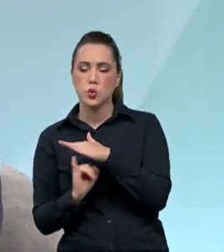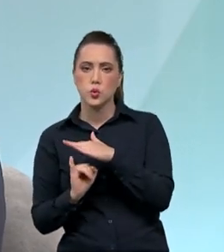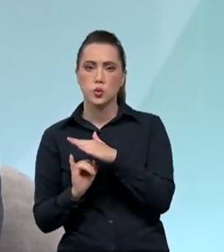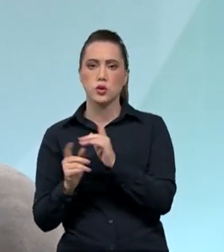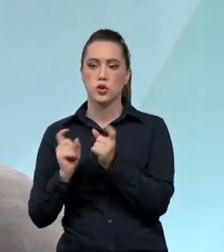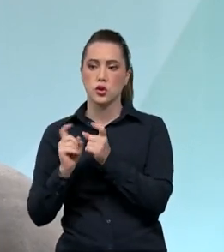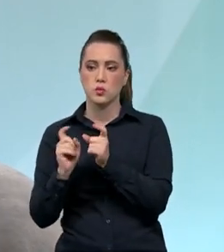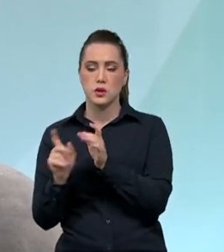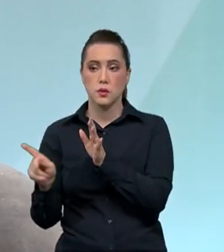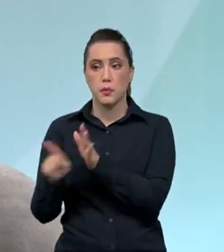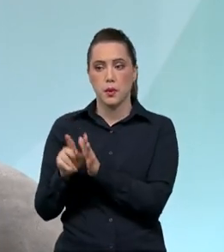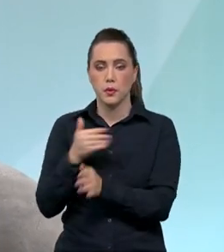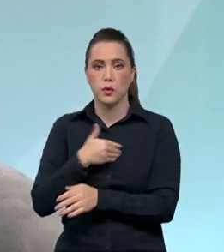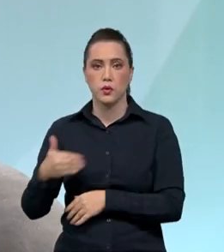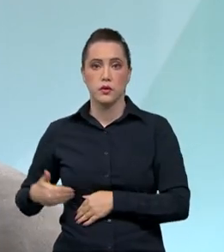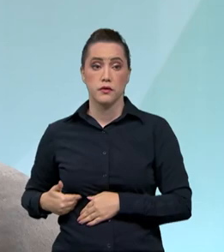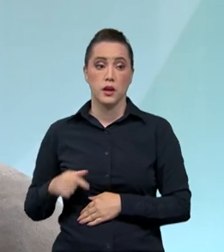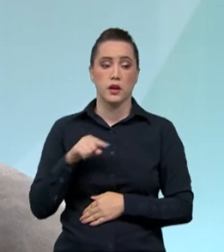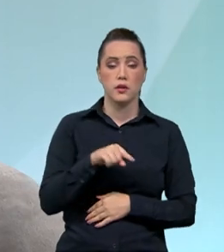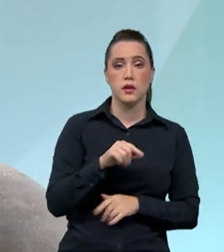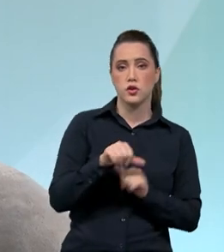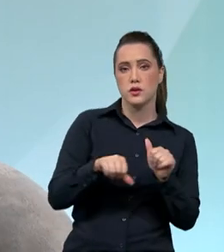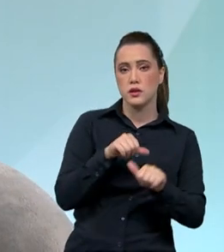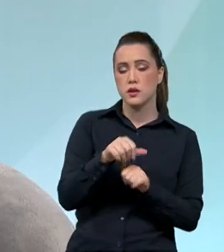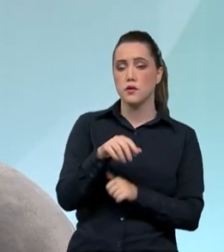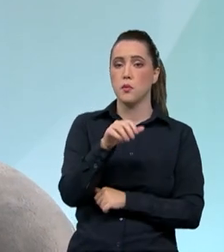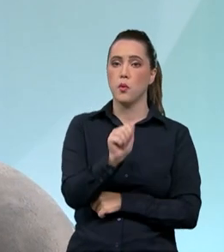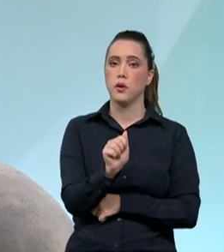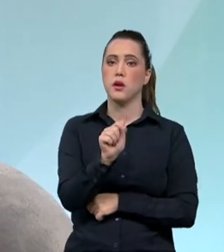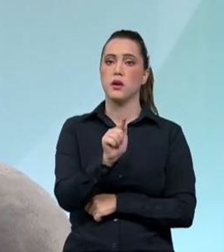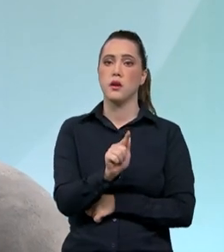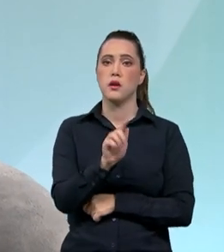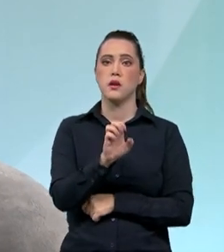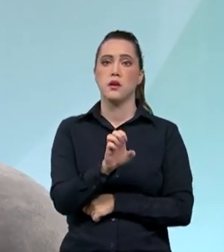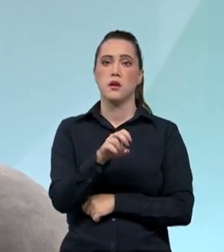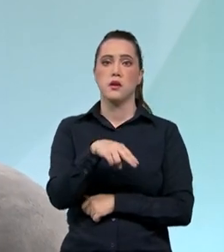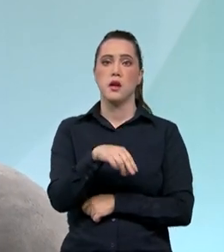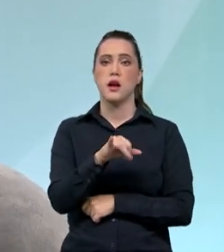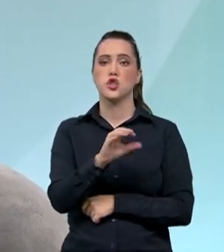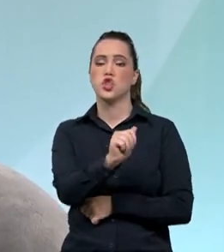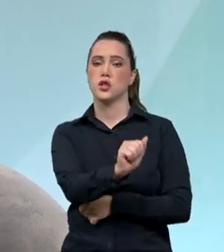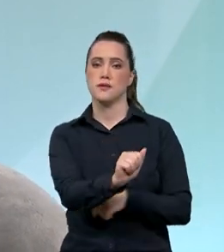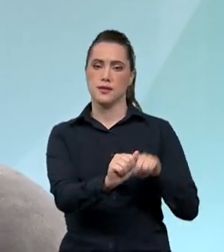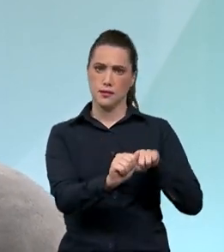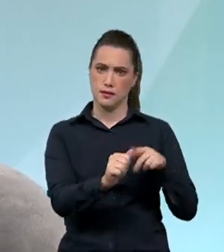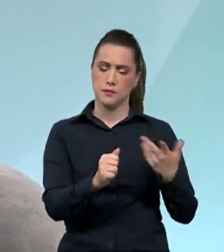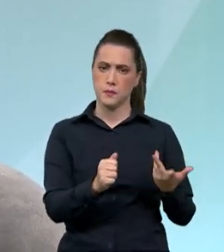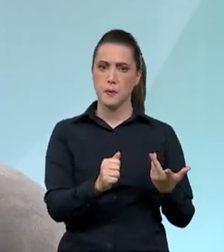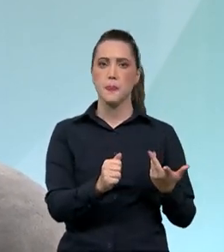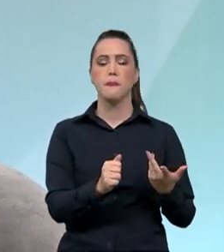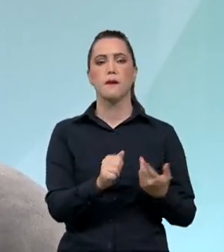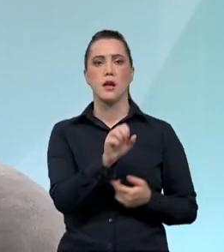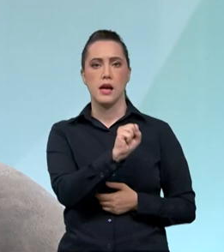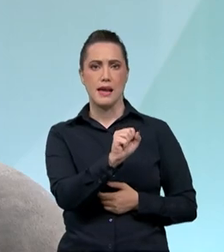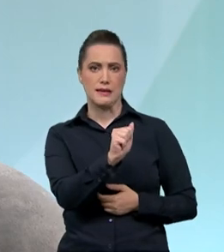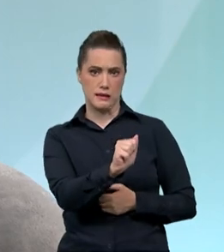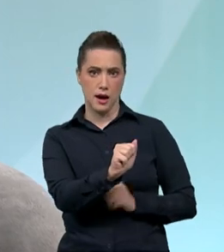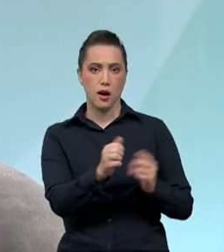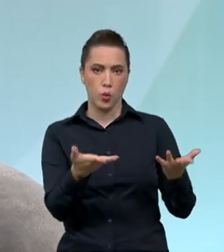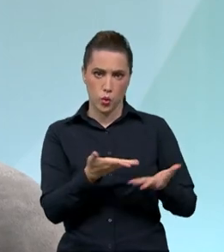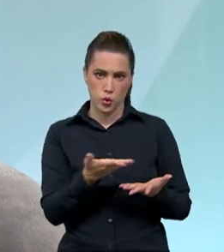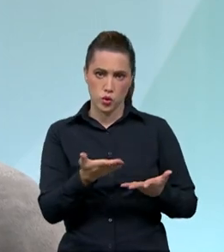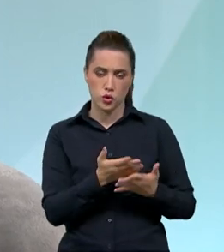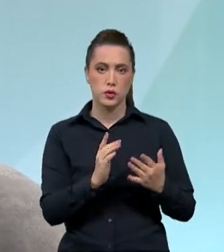administração direta para transformar a natureza jurídica da gente em um SSA e fazemos hoje